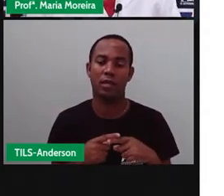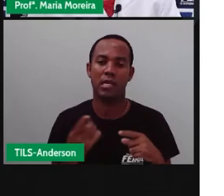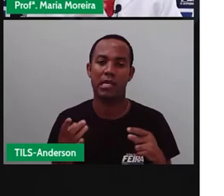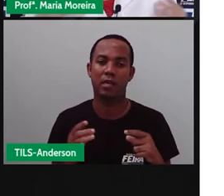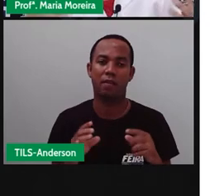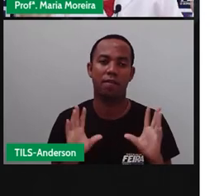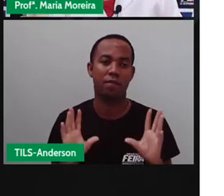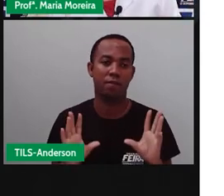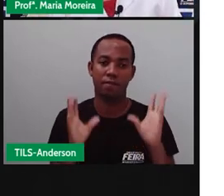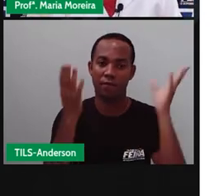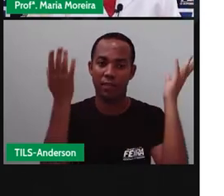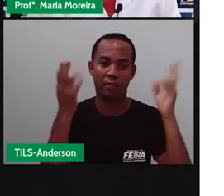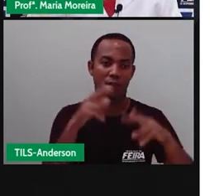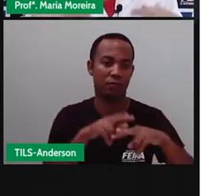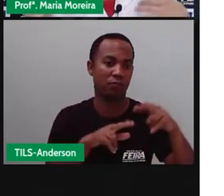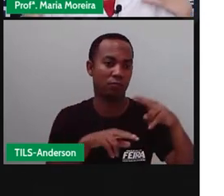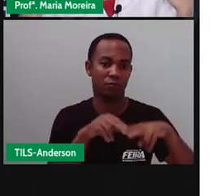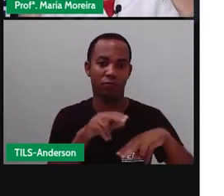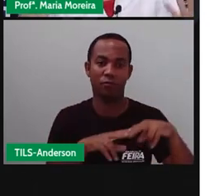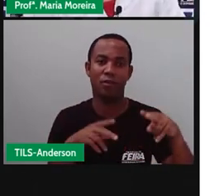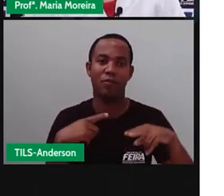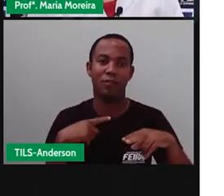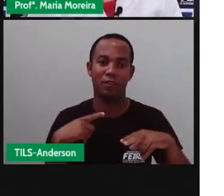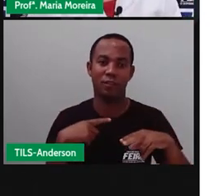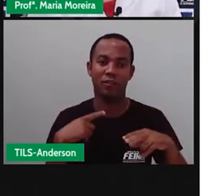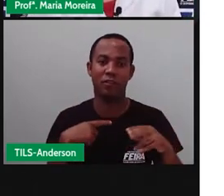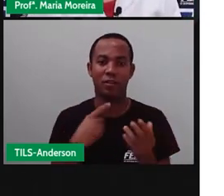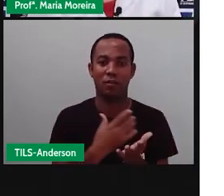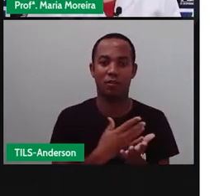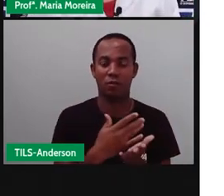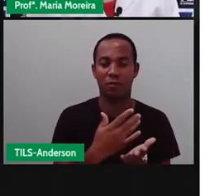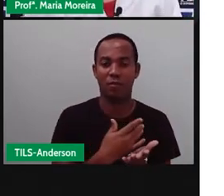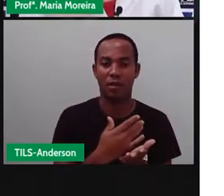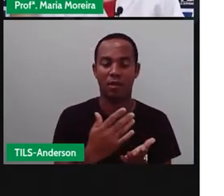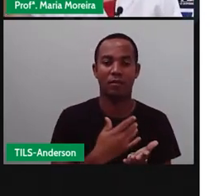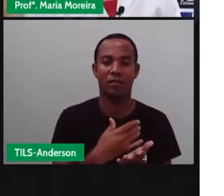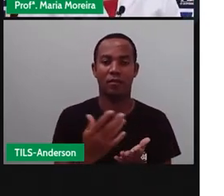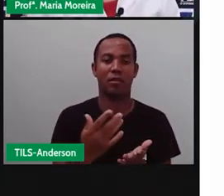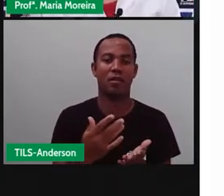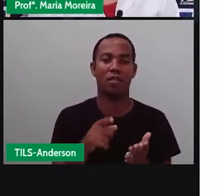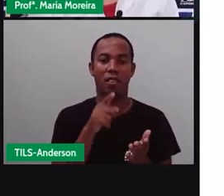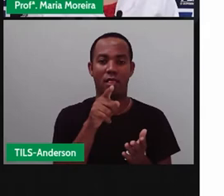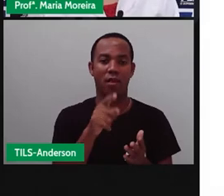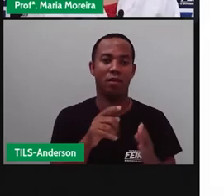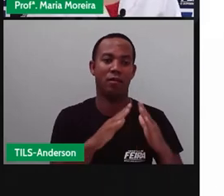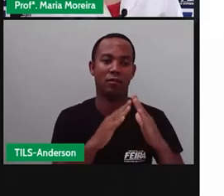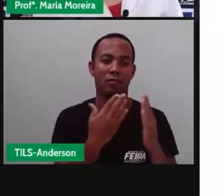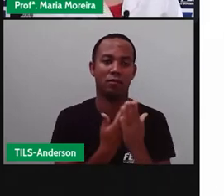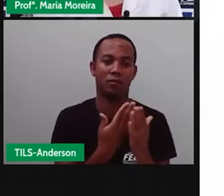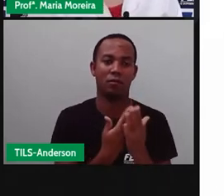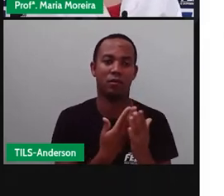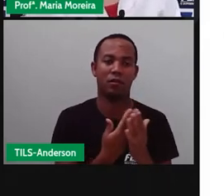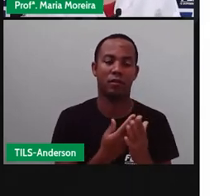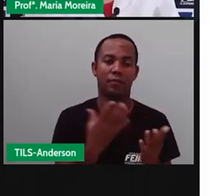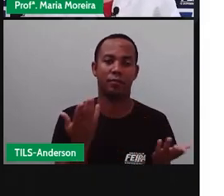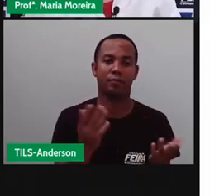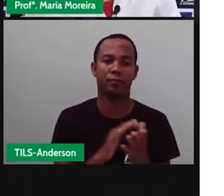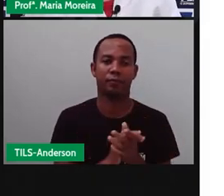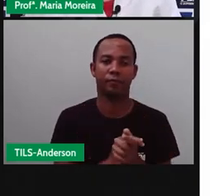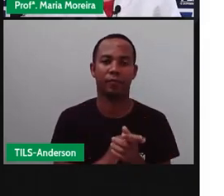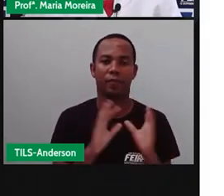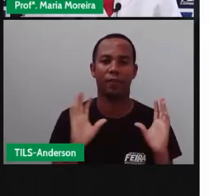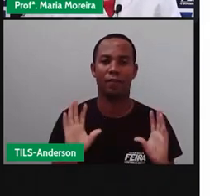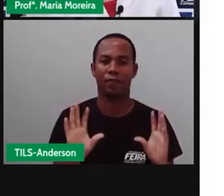Desse recesso junino. E aí essas festas começam a ir para a escola. Antes do recesso, se comemorava o São João,